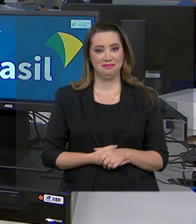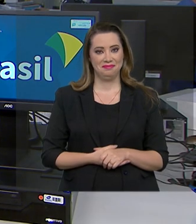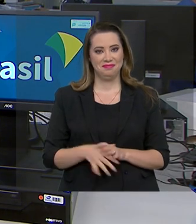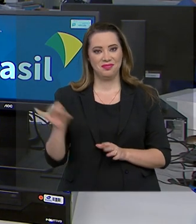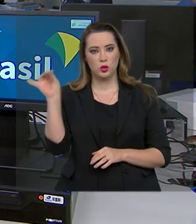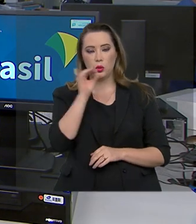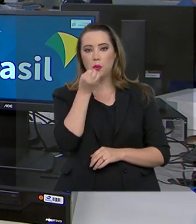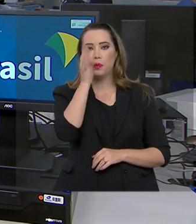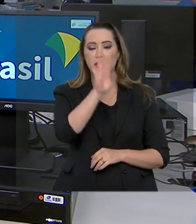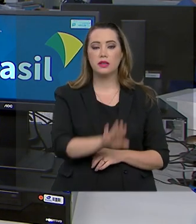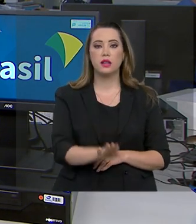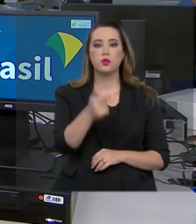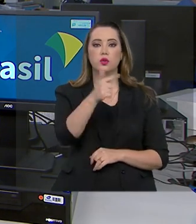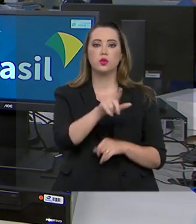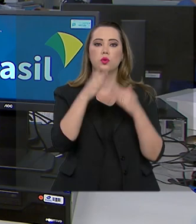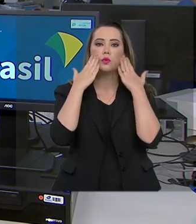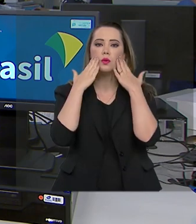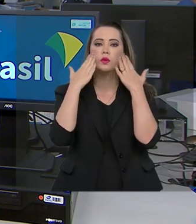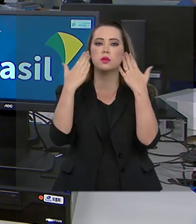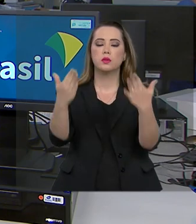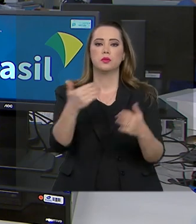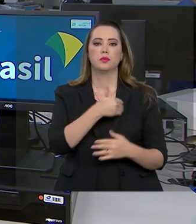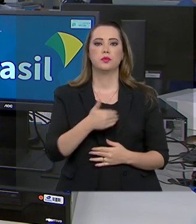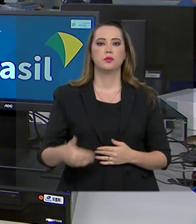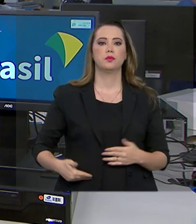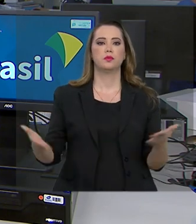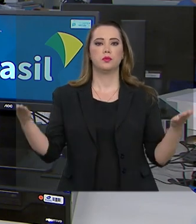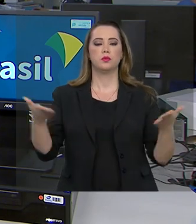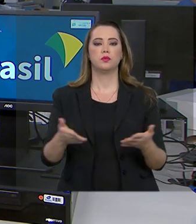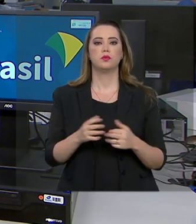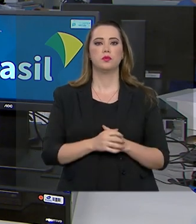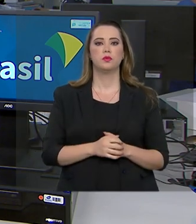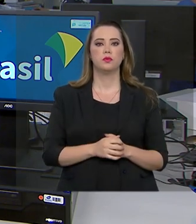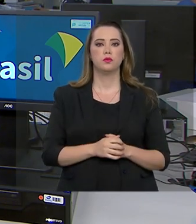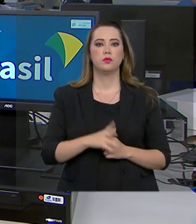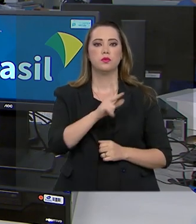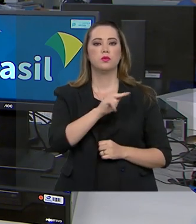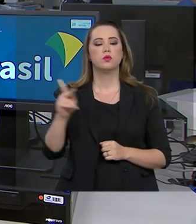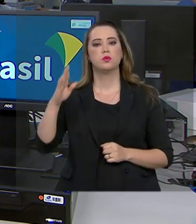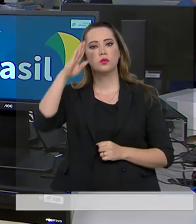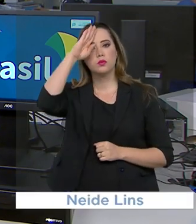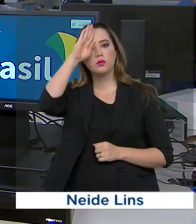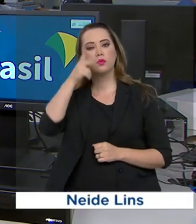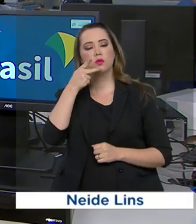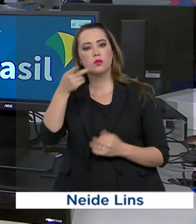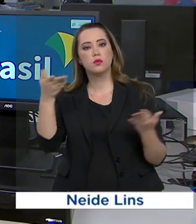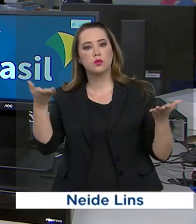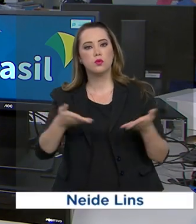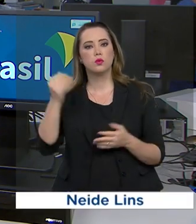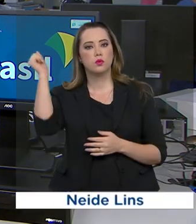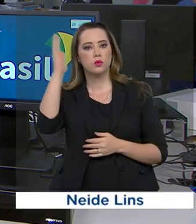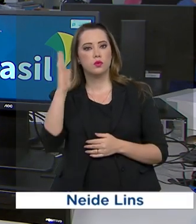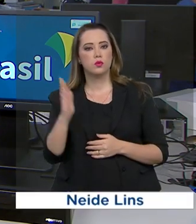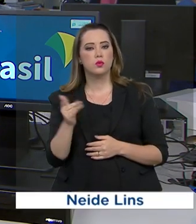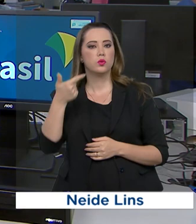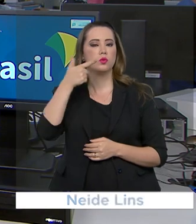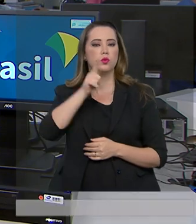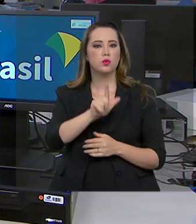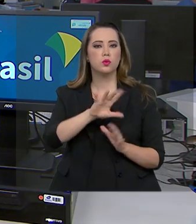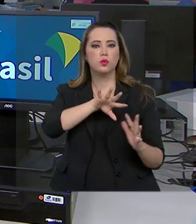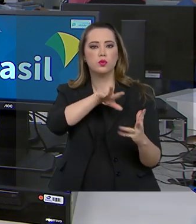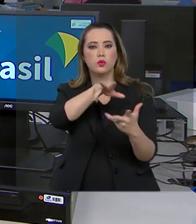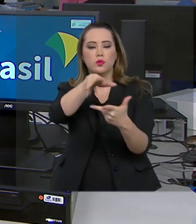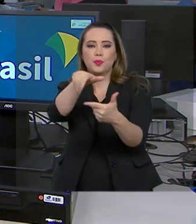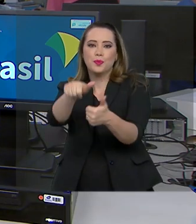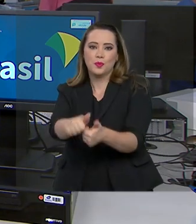Olá, boa tarde. Estamos de volta com mais uma edição do Governo Agora. O presidente Jair Bolsonaro disse hoje que o Brasil vem